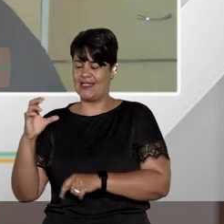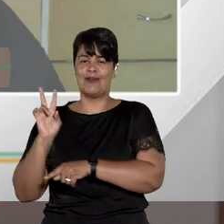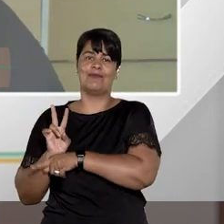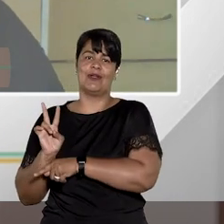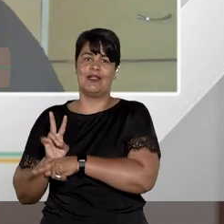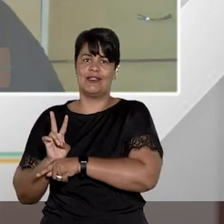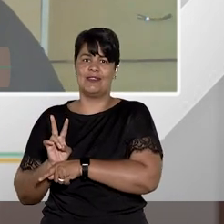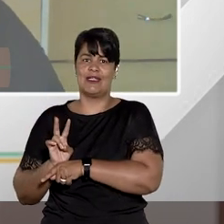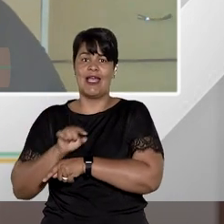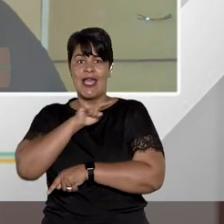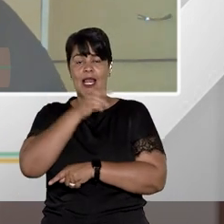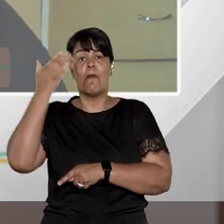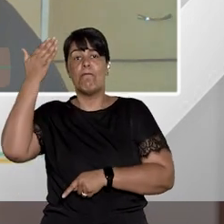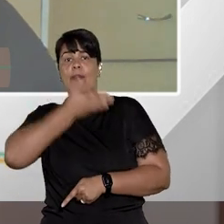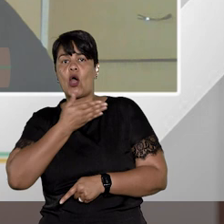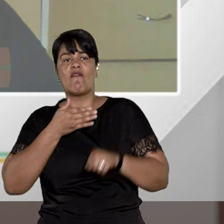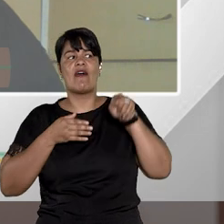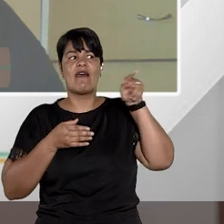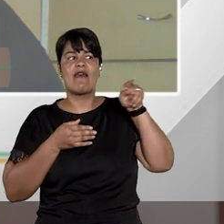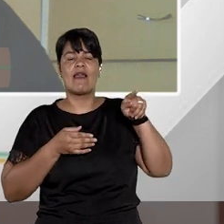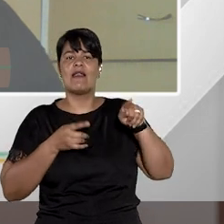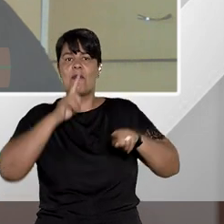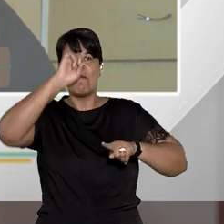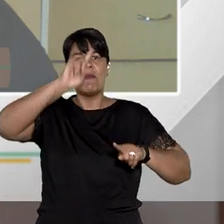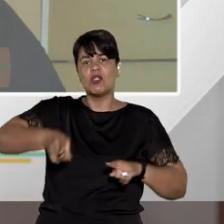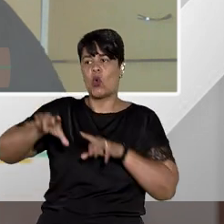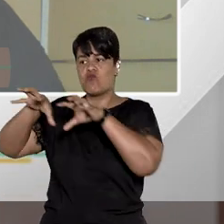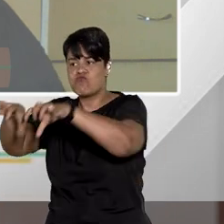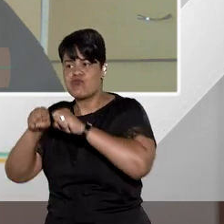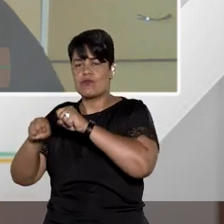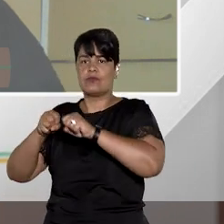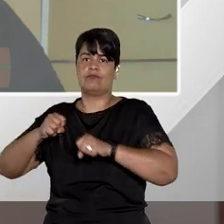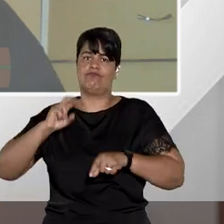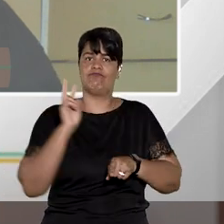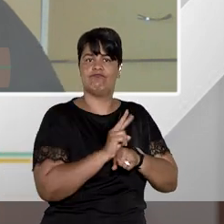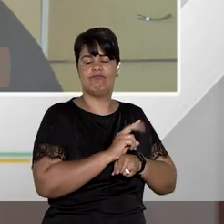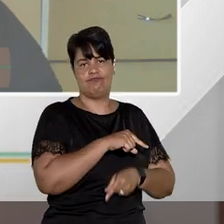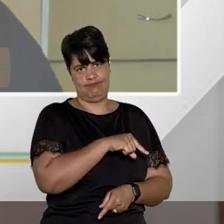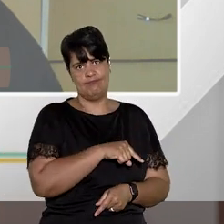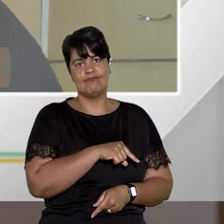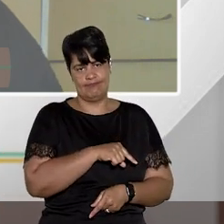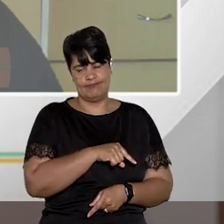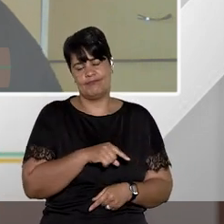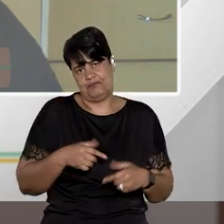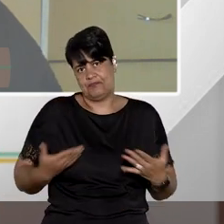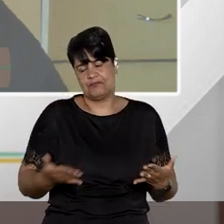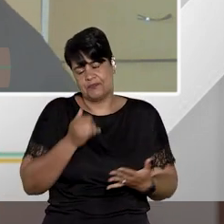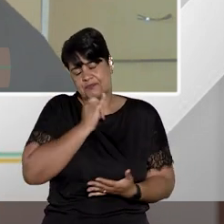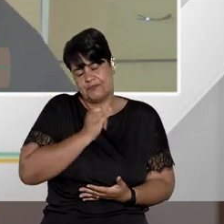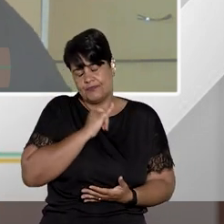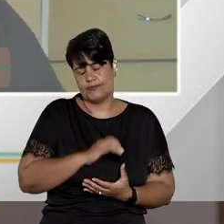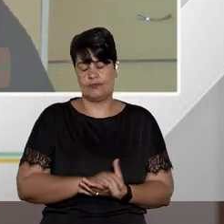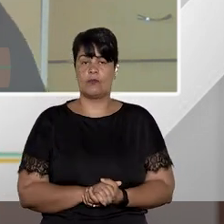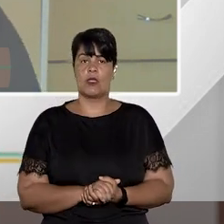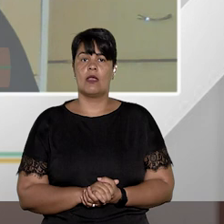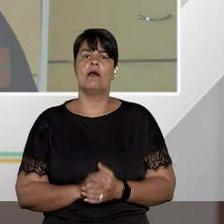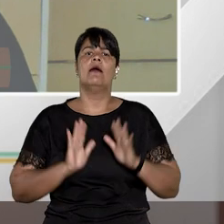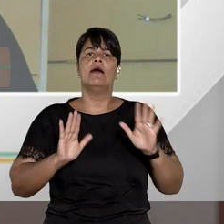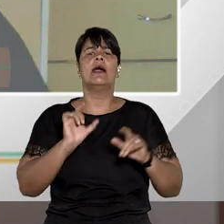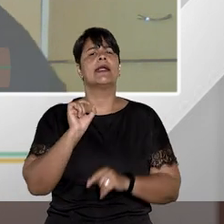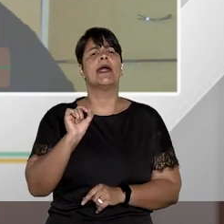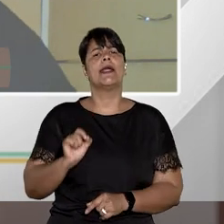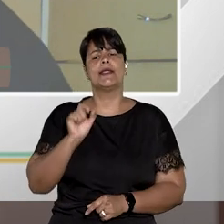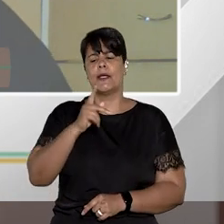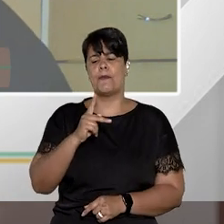juntando a comprovação de que o delegado mandou uma ordem de condução coercitiva para ela, tá? Dando esse exemplo. Quem é o